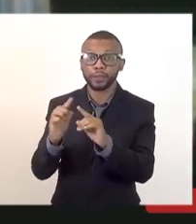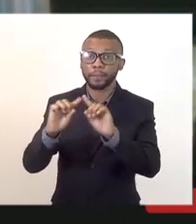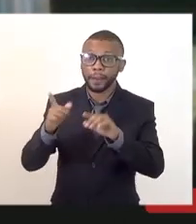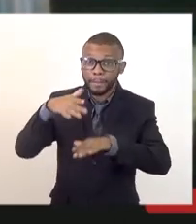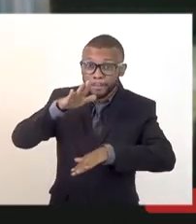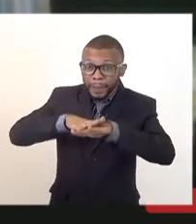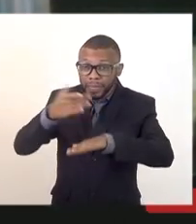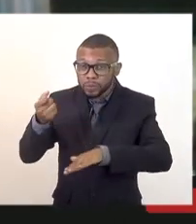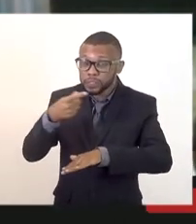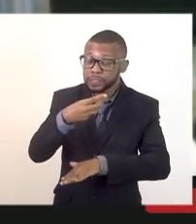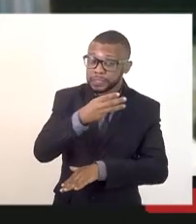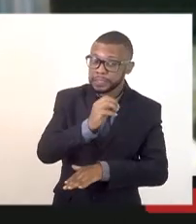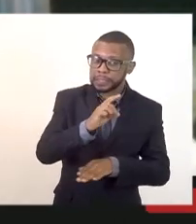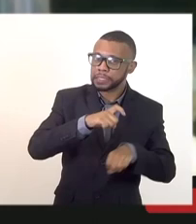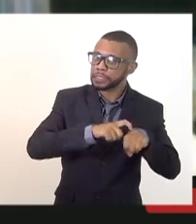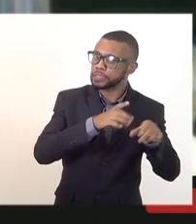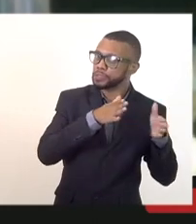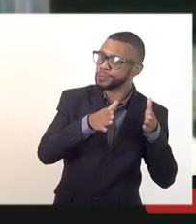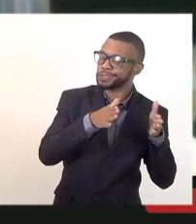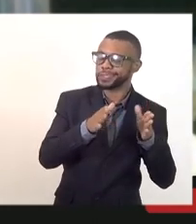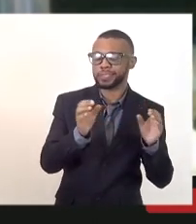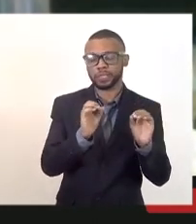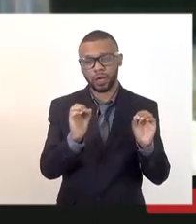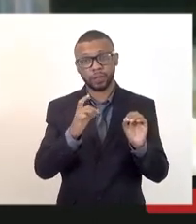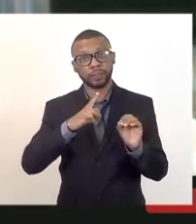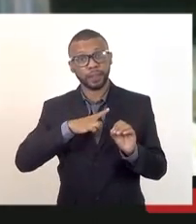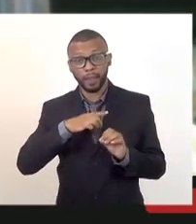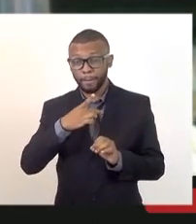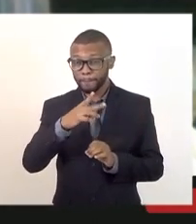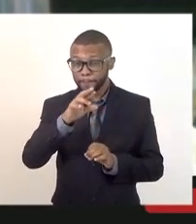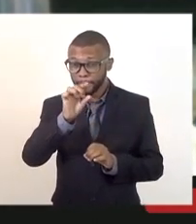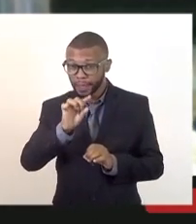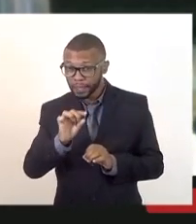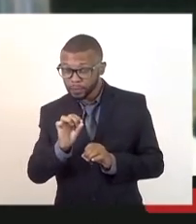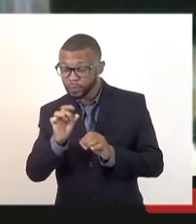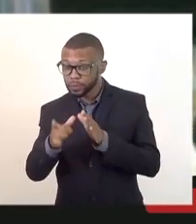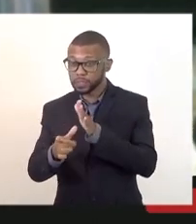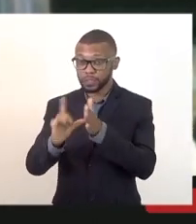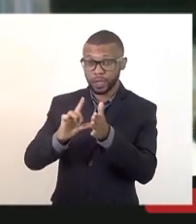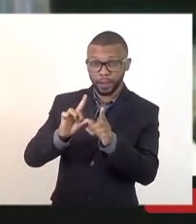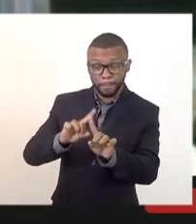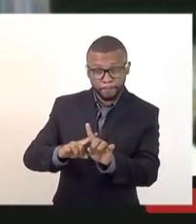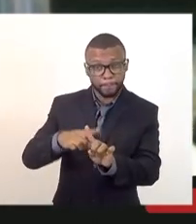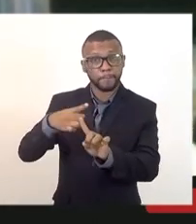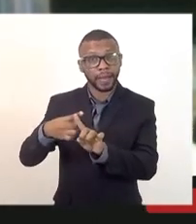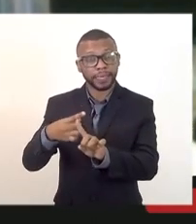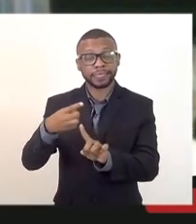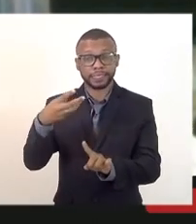colocando o prazo que nós colocamos anteriormente e mais 30 dias serão 60 dias de preparação